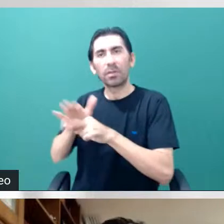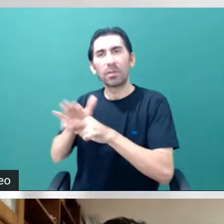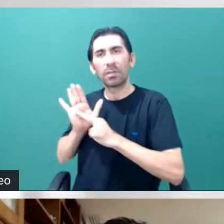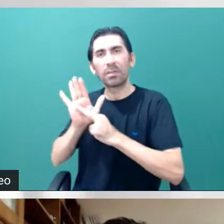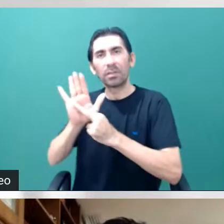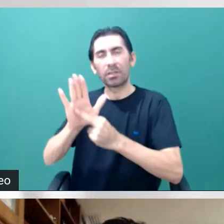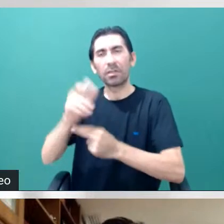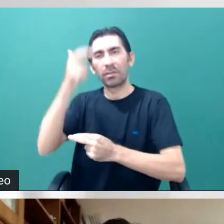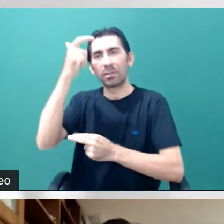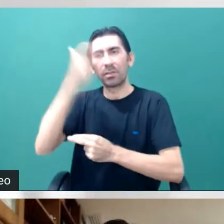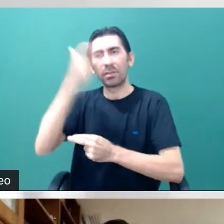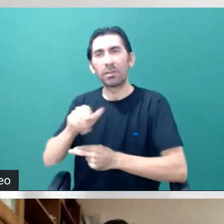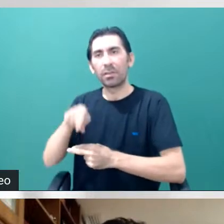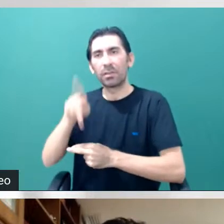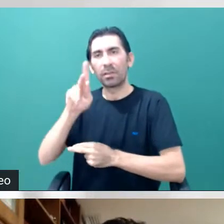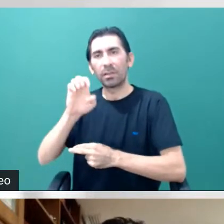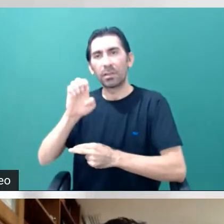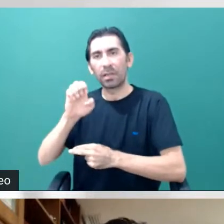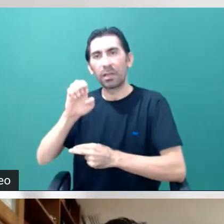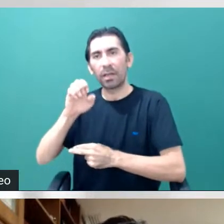Pode iniciar, professor.